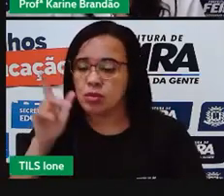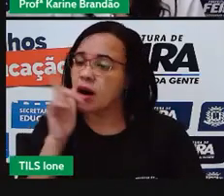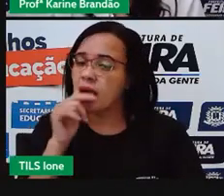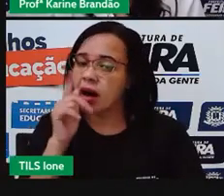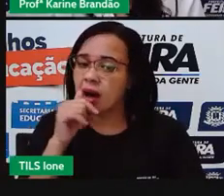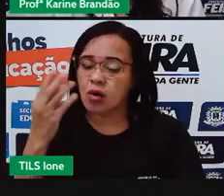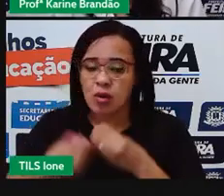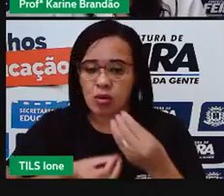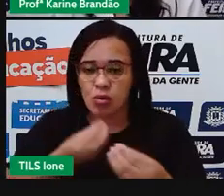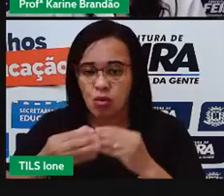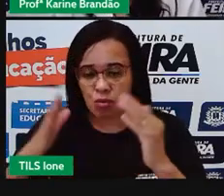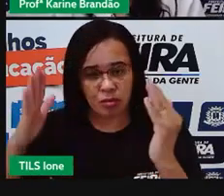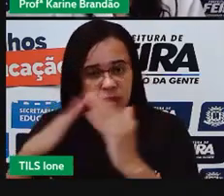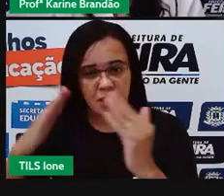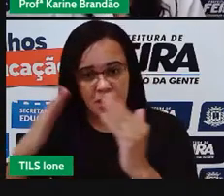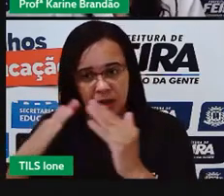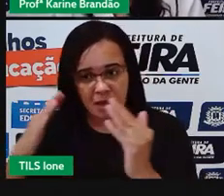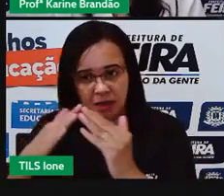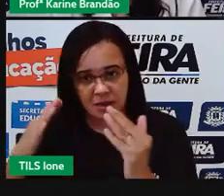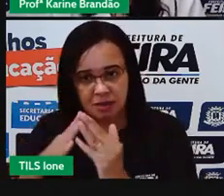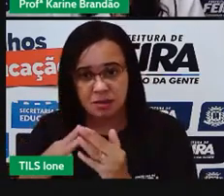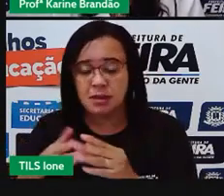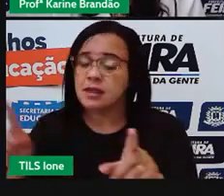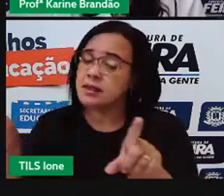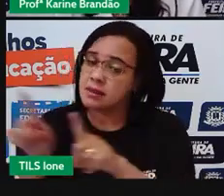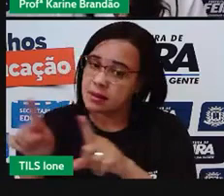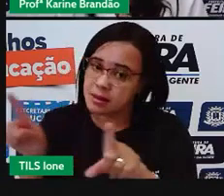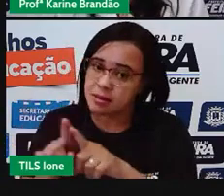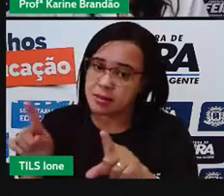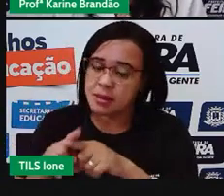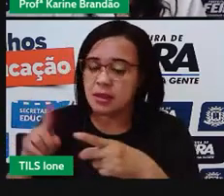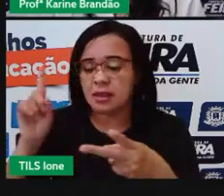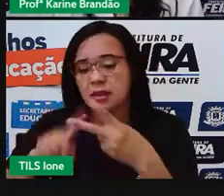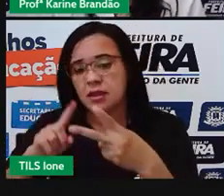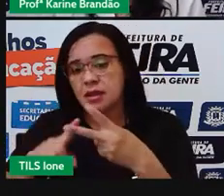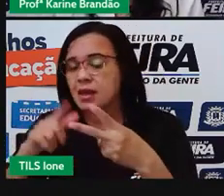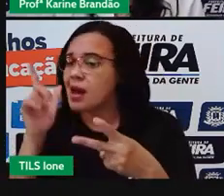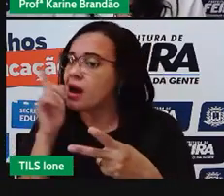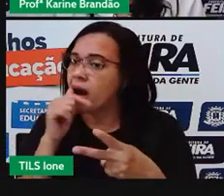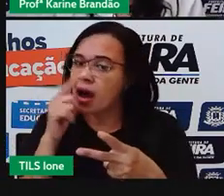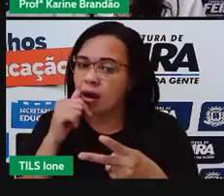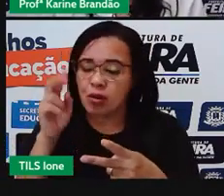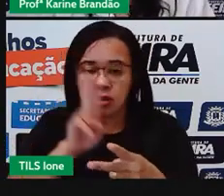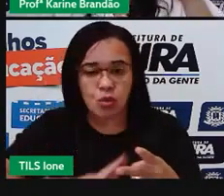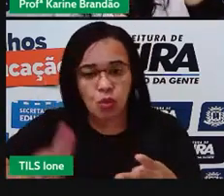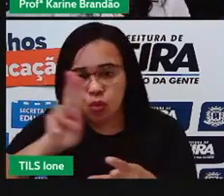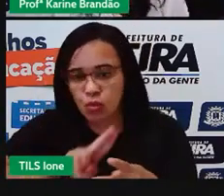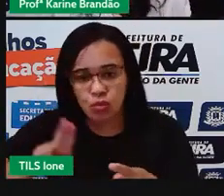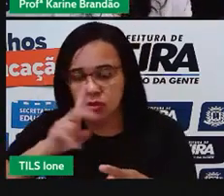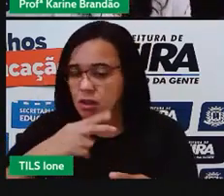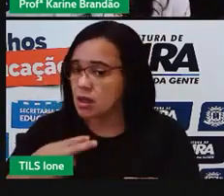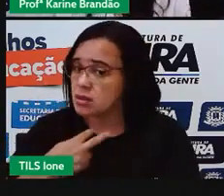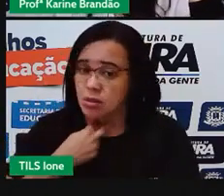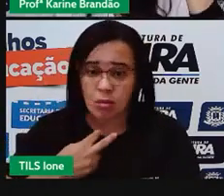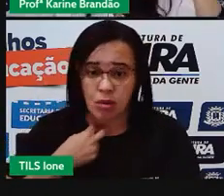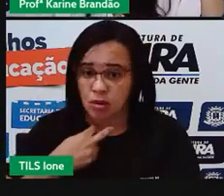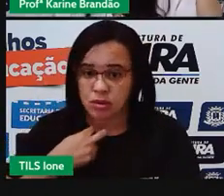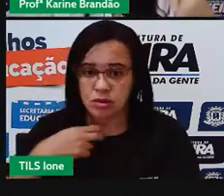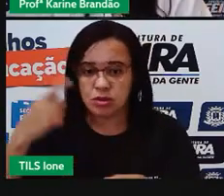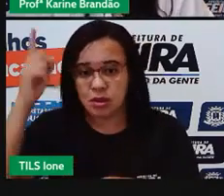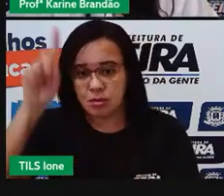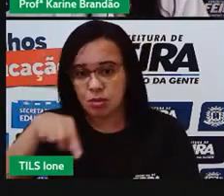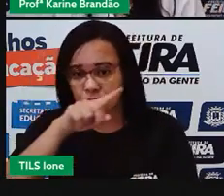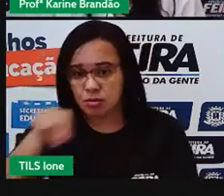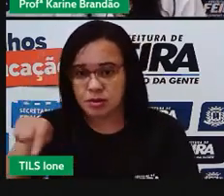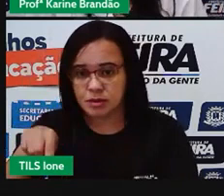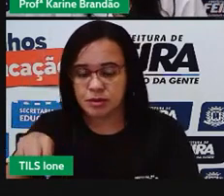para o consumo humano, que são aquelas águas contaminadas, poluídas. E o que é que ele percebeu? O é que esse órgão, esse